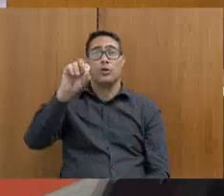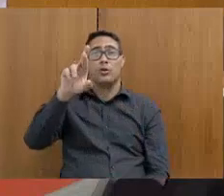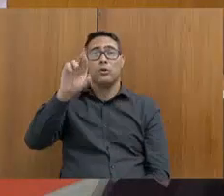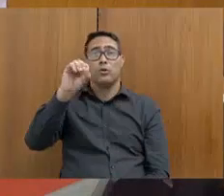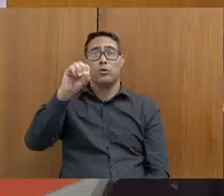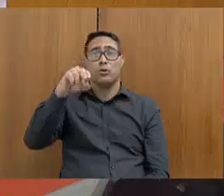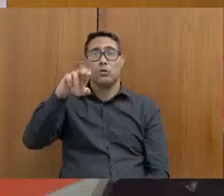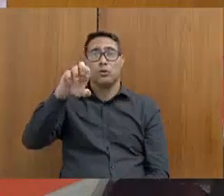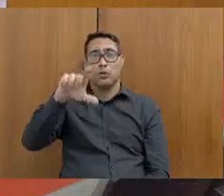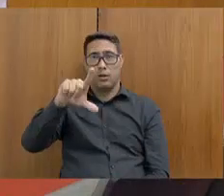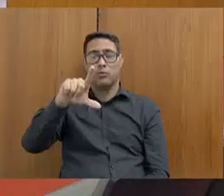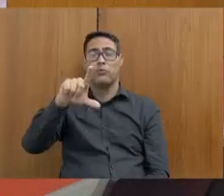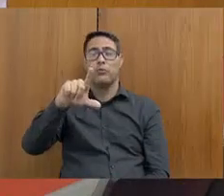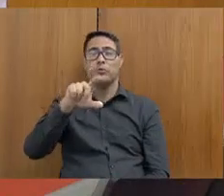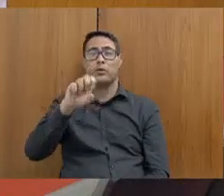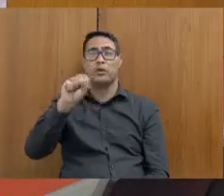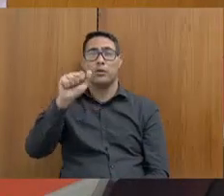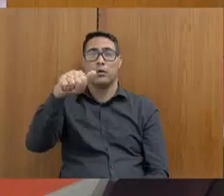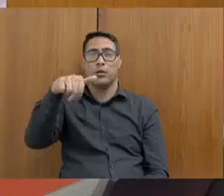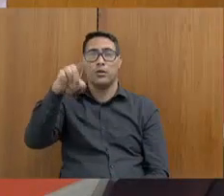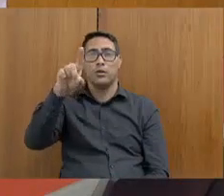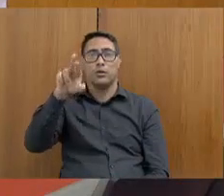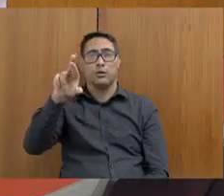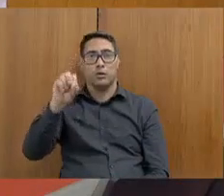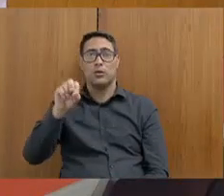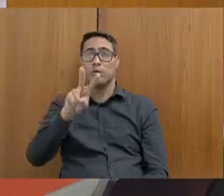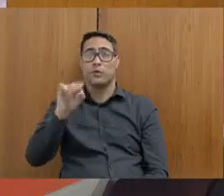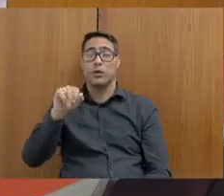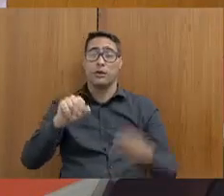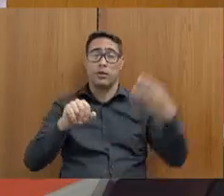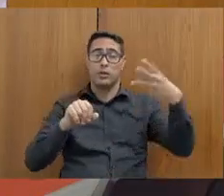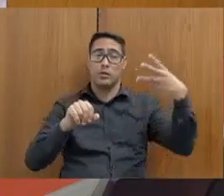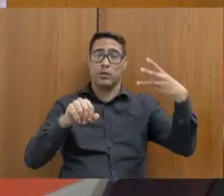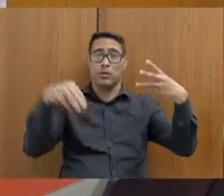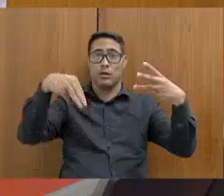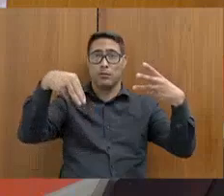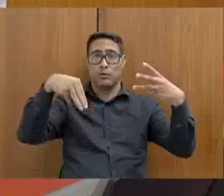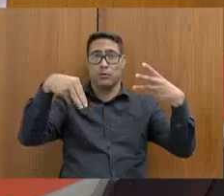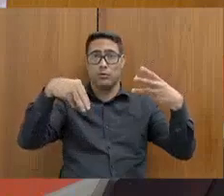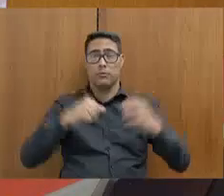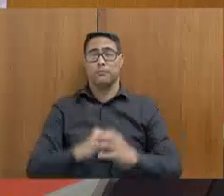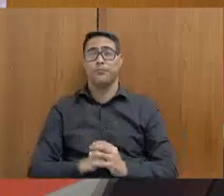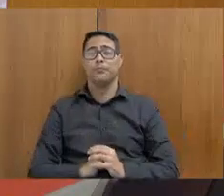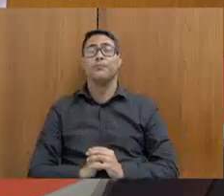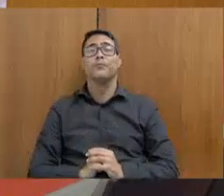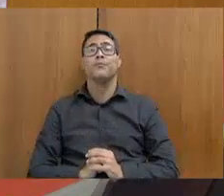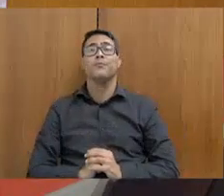de esporar de três minutos para intervenção inicial. O tem a palavra. Obrigado, senhor presidente.